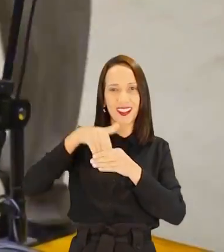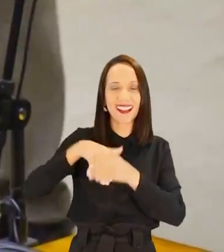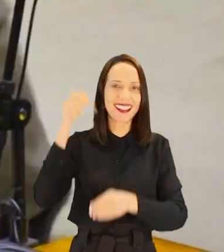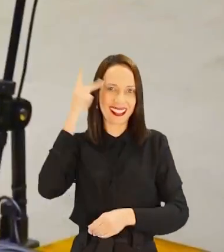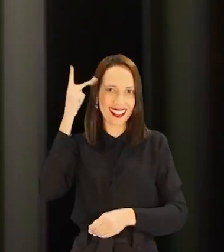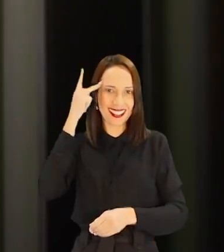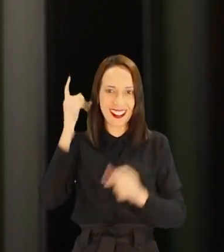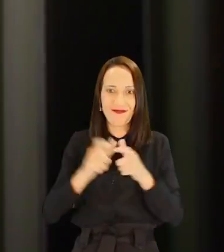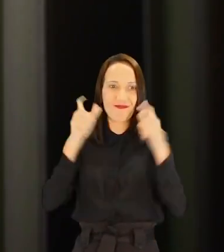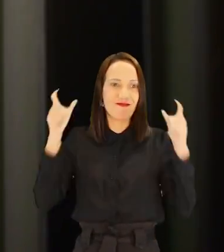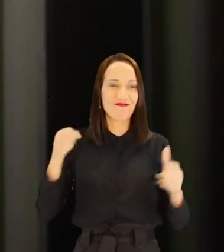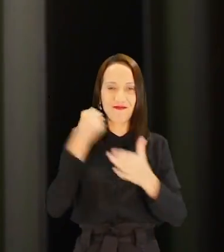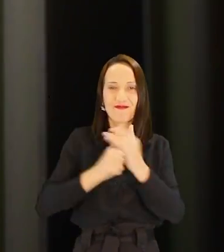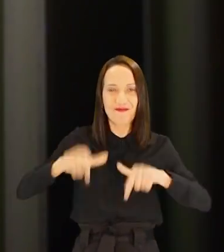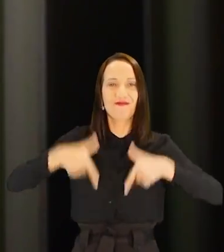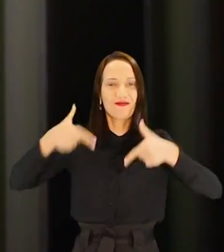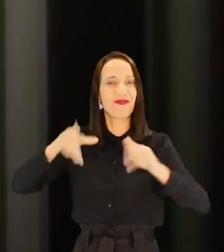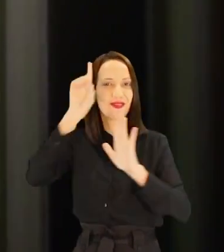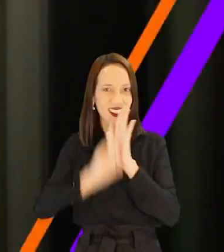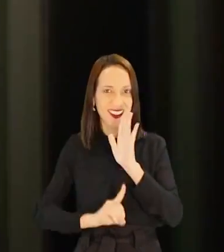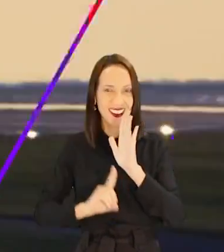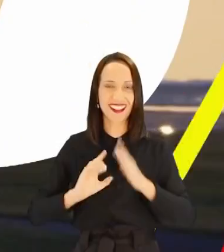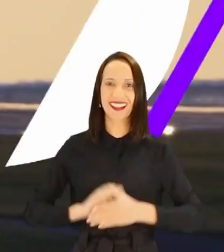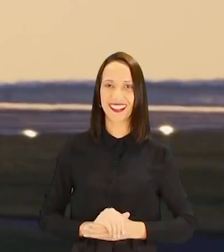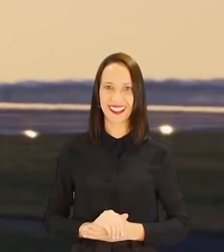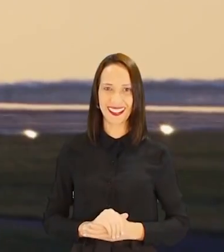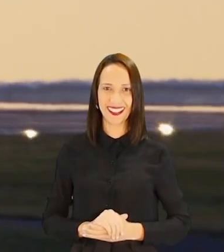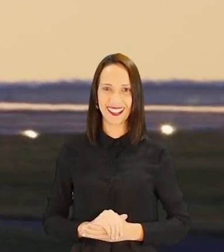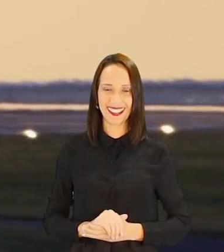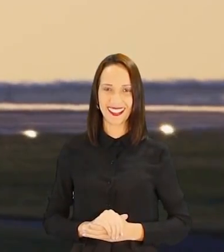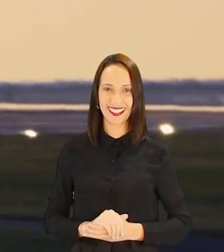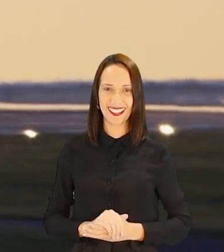mais votado de São Paulo pra ampliar essa luta por direitos.